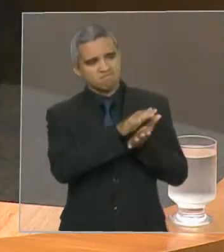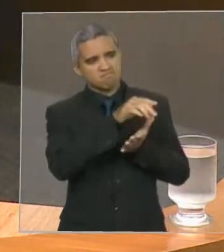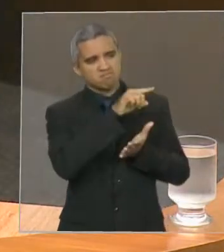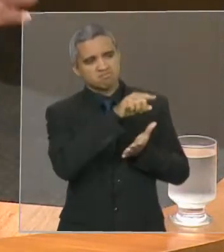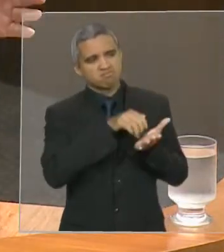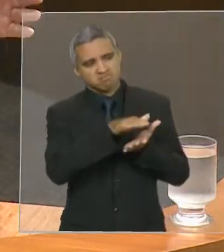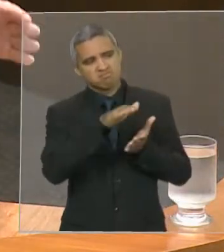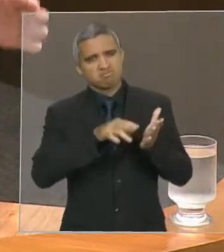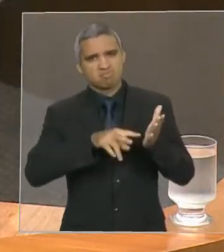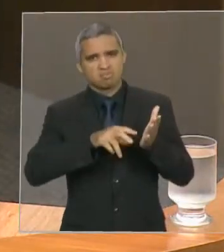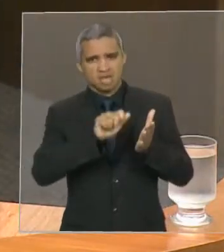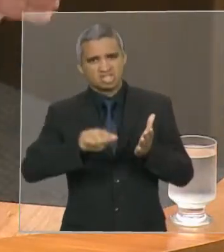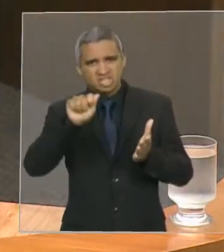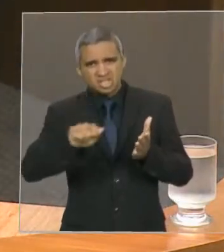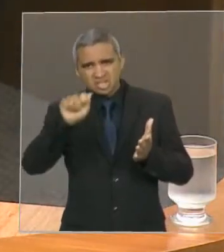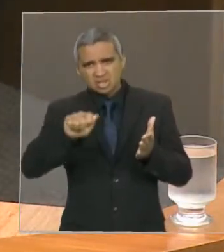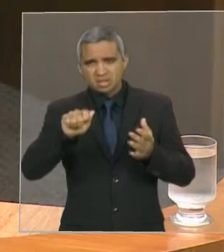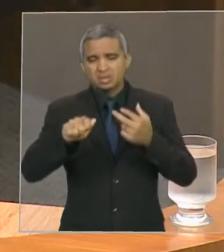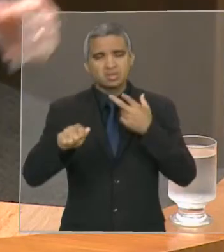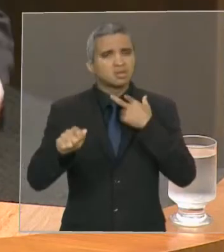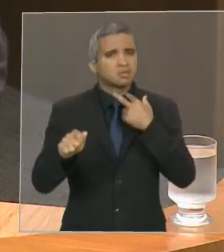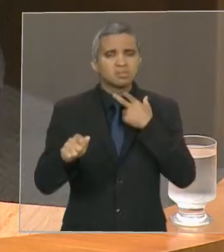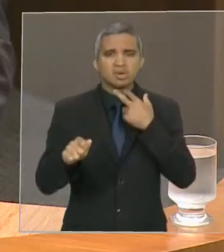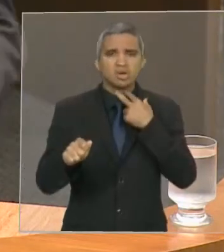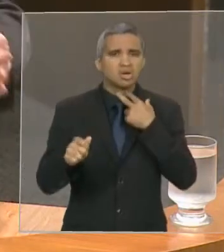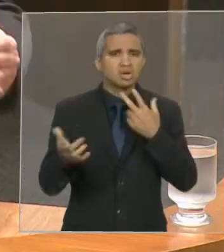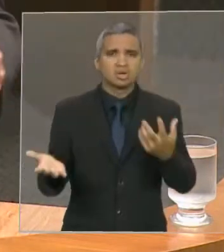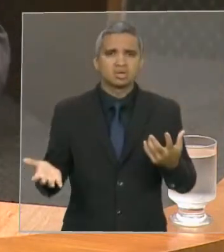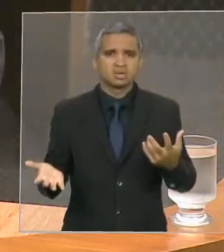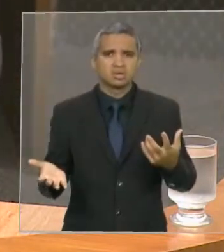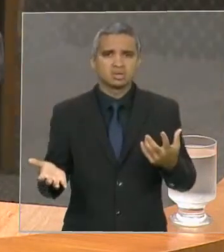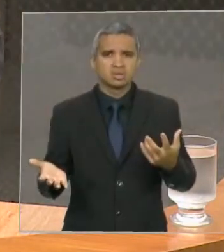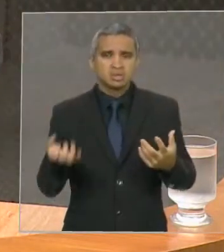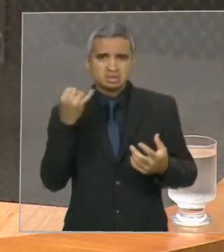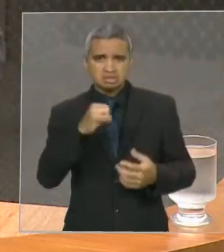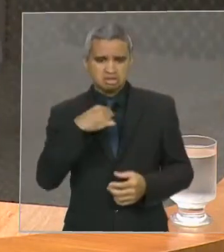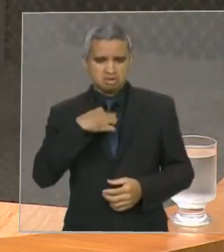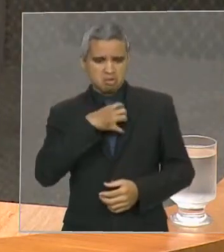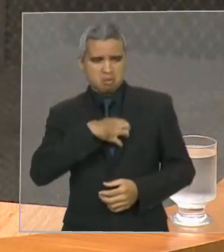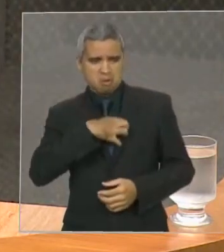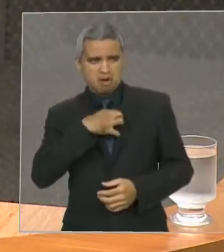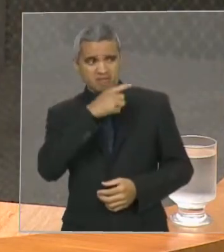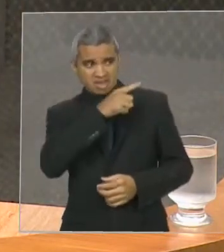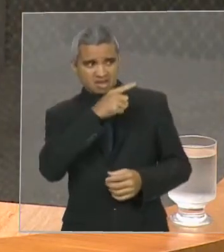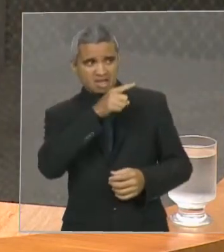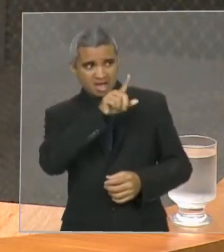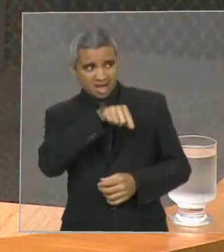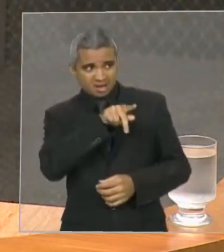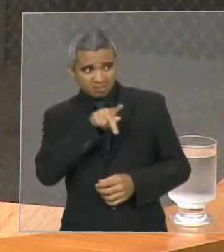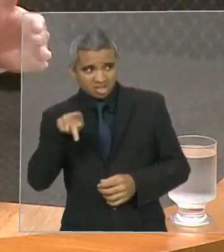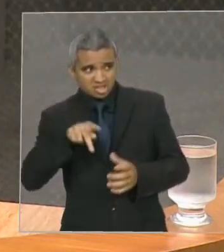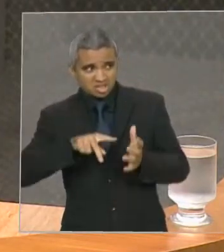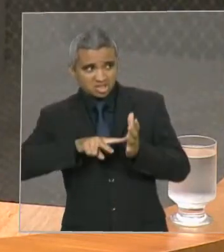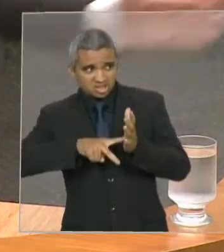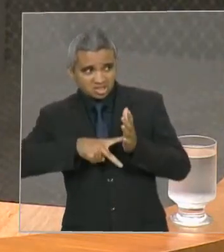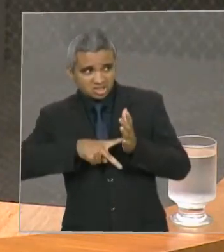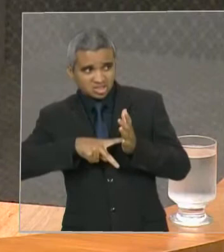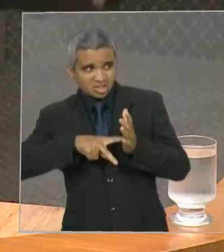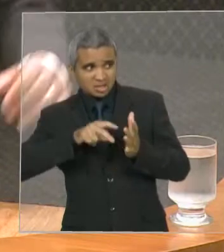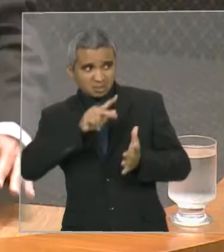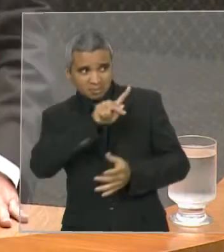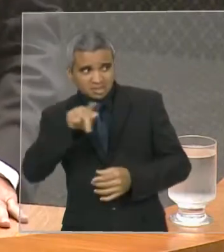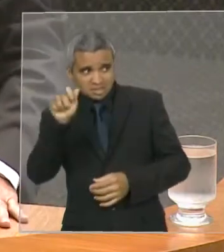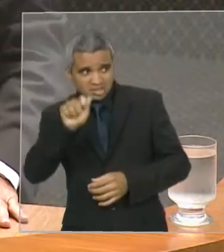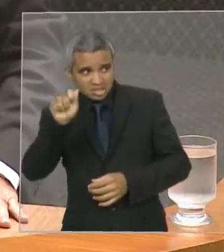Divergências pessoais se resolvem pessoalmente. Mas você tem uma divergência com a pessoa que é dirigente de um sindicato. Você vai retirar o